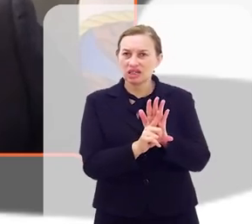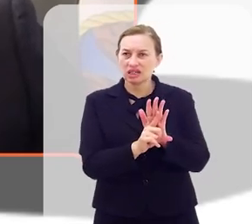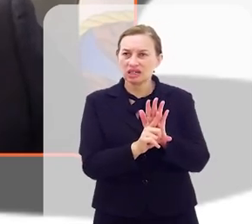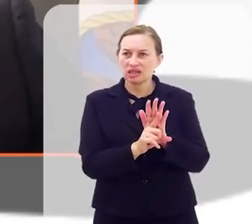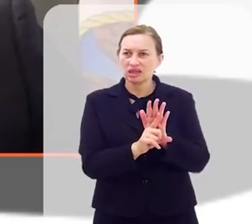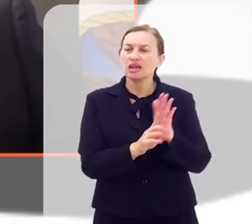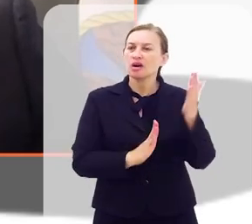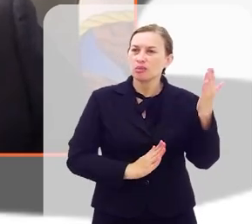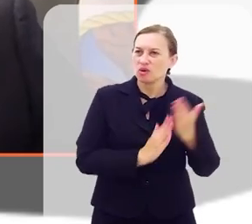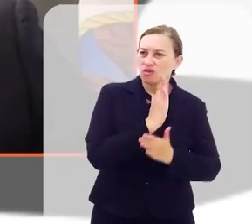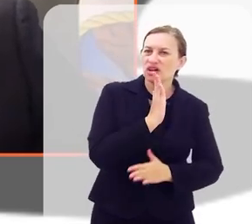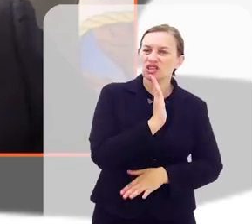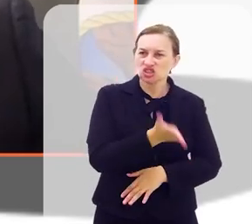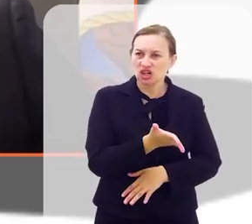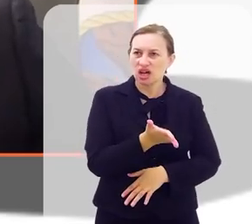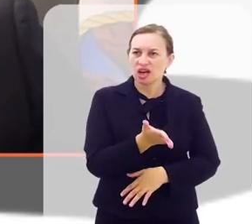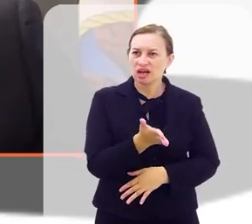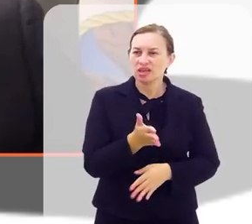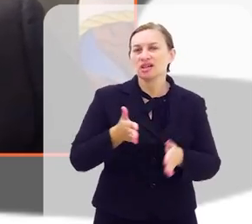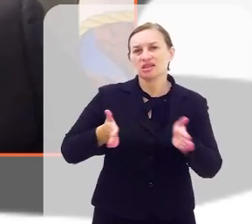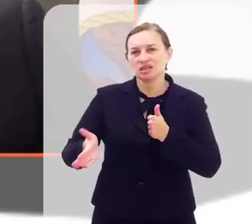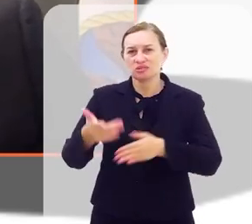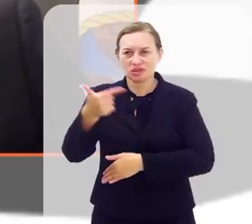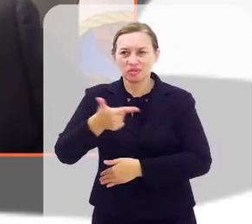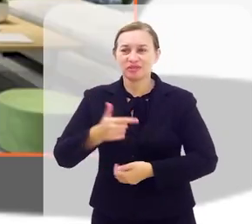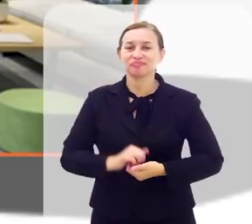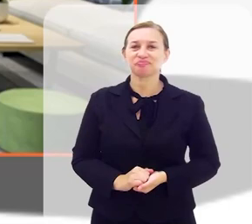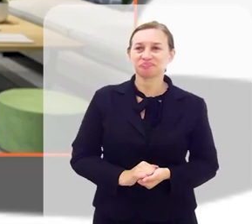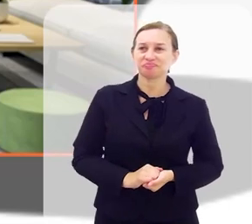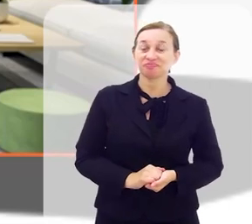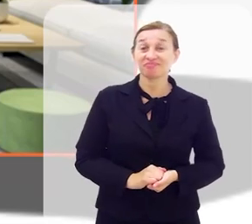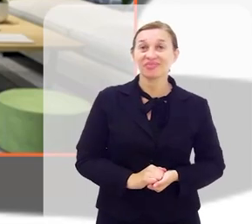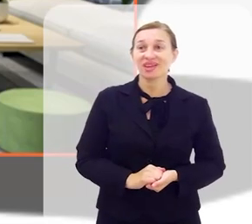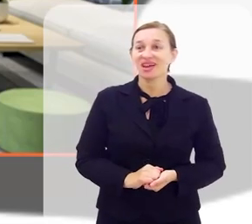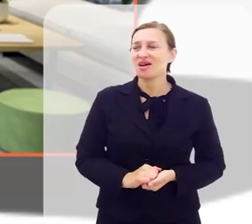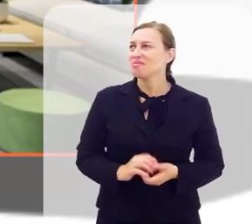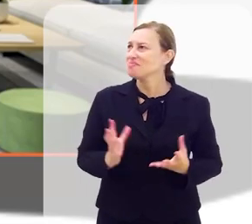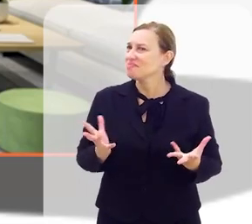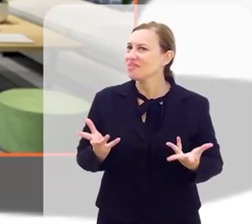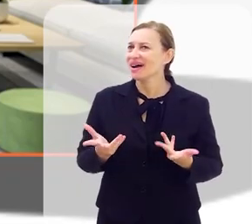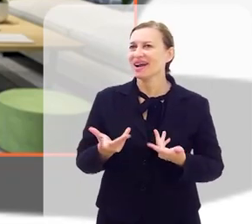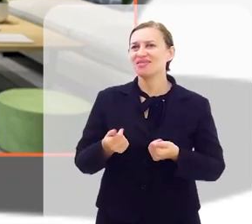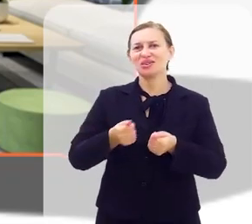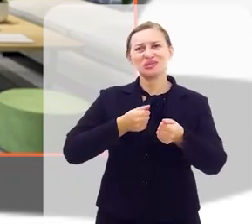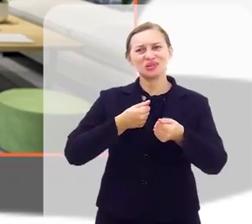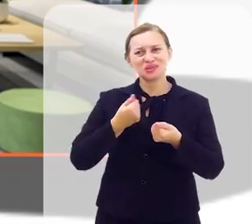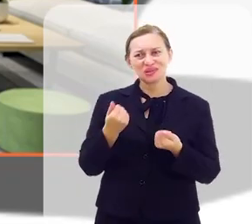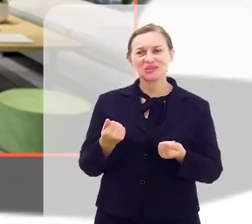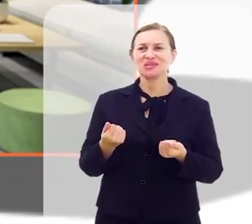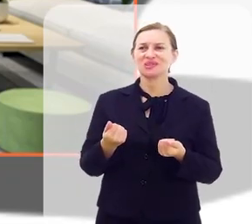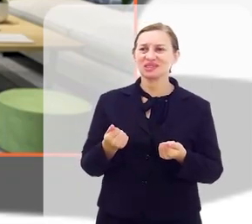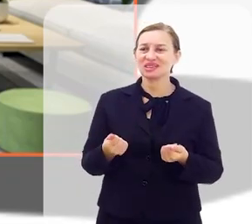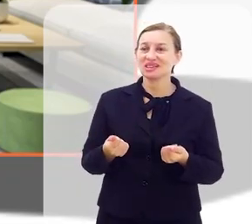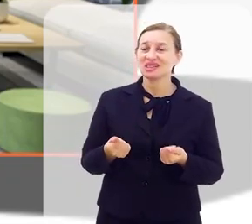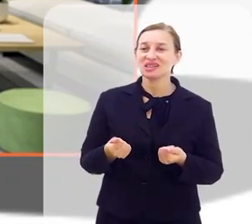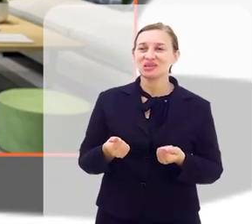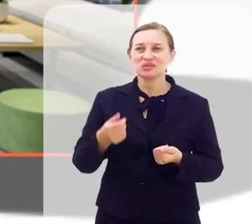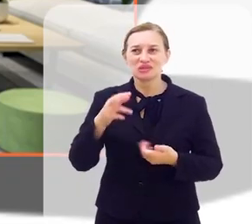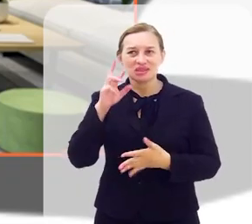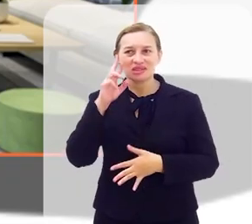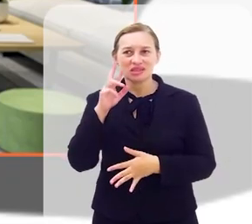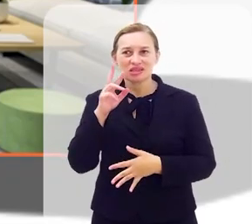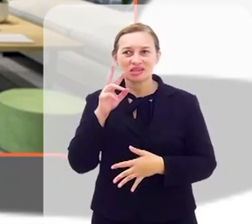tivemos aprovada já nesse nosso segundo mandato. Nossa, quanta sensibilidade a sua, porque, de fato,